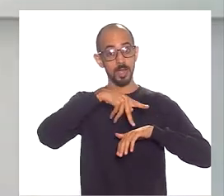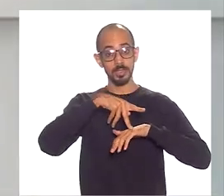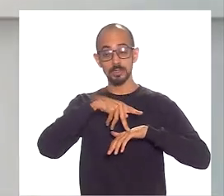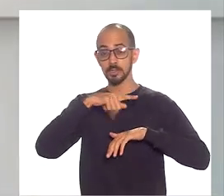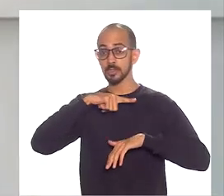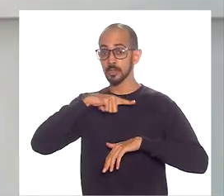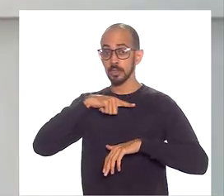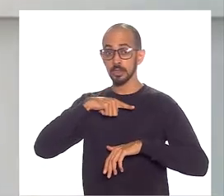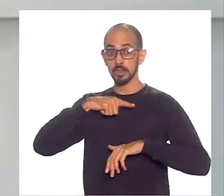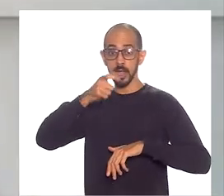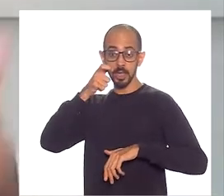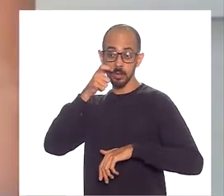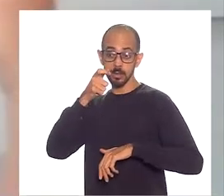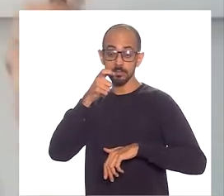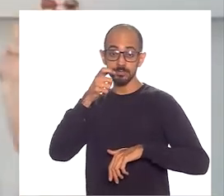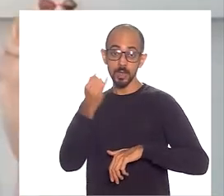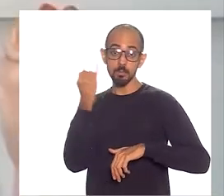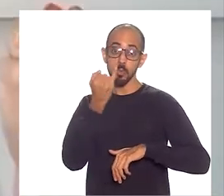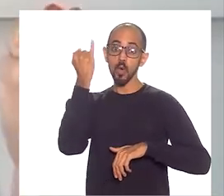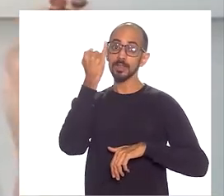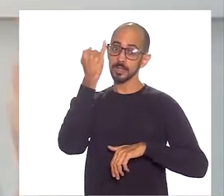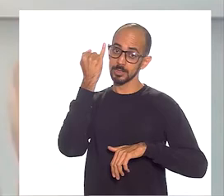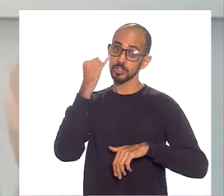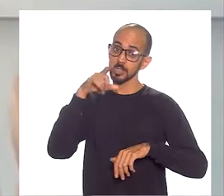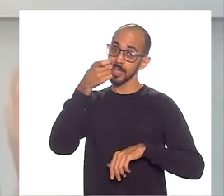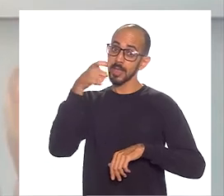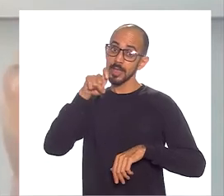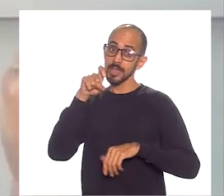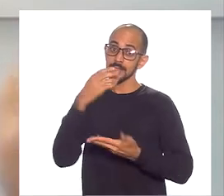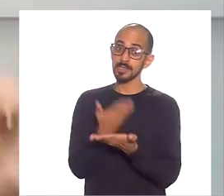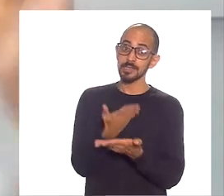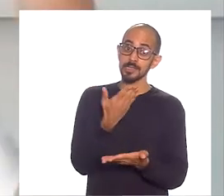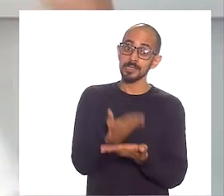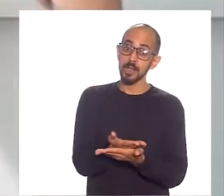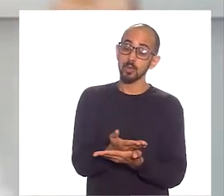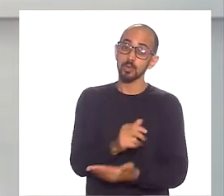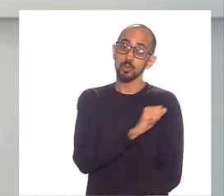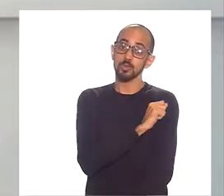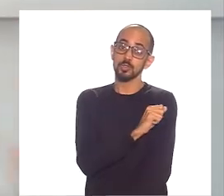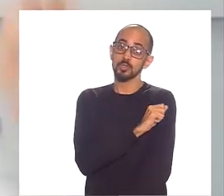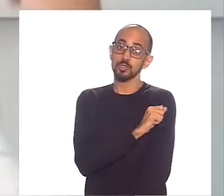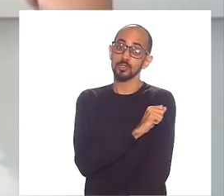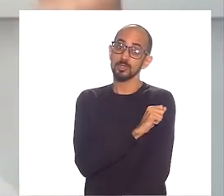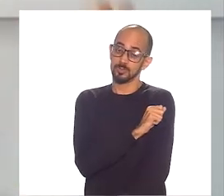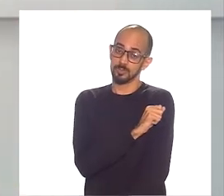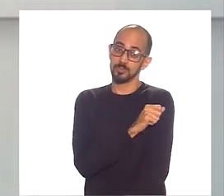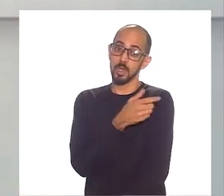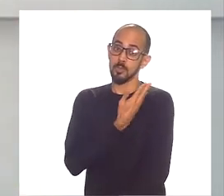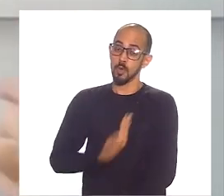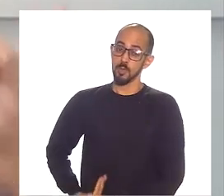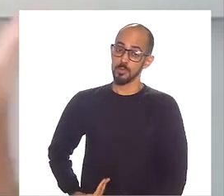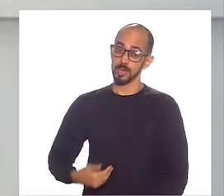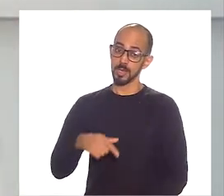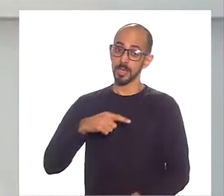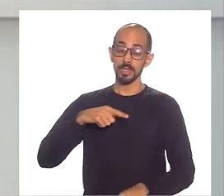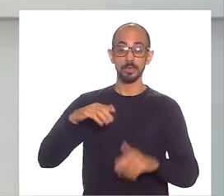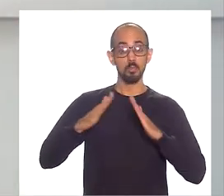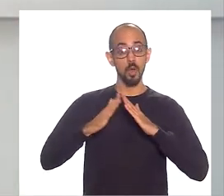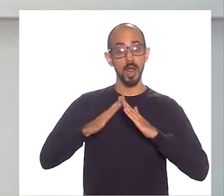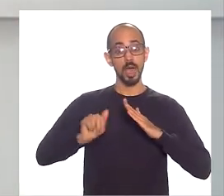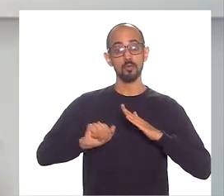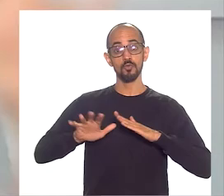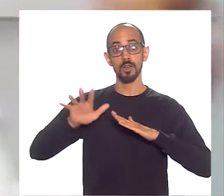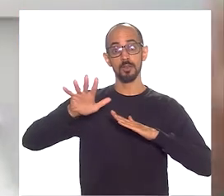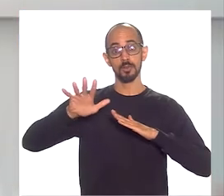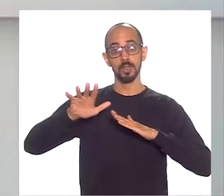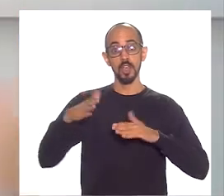relevante nessa indústria, mas que foram ex-alunos de escolas públicas, que vieram de uma classe ou de uma comunidade, e que hoje se